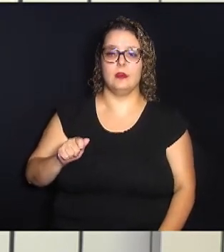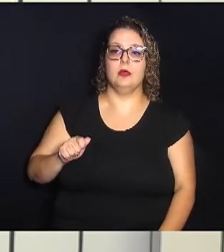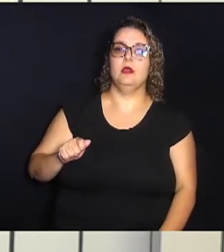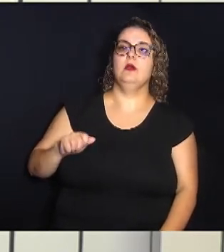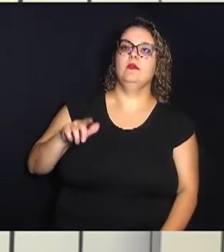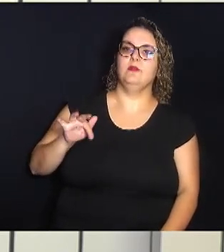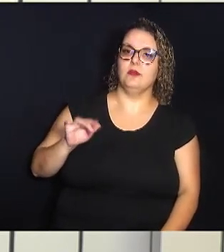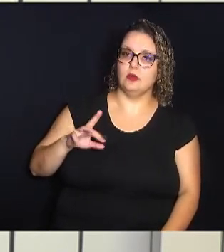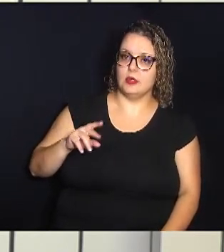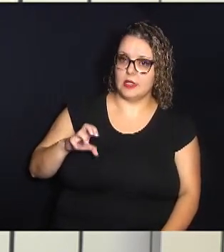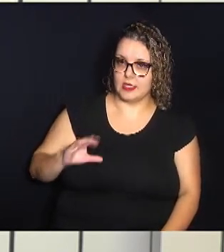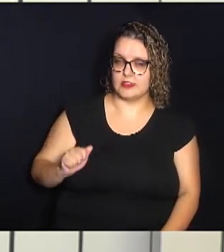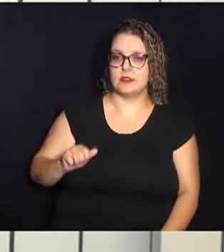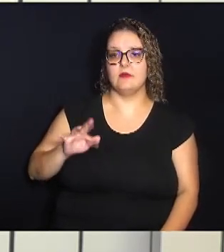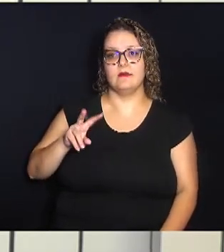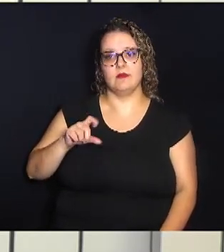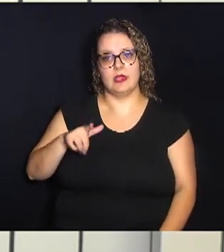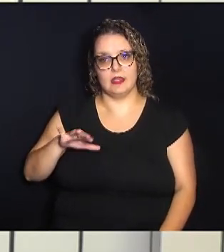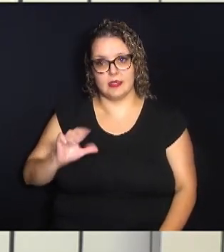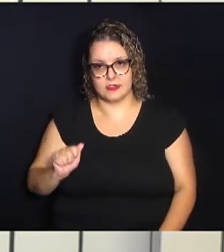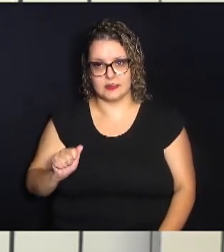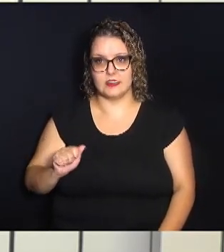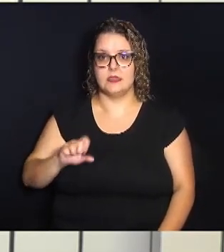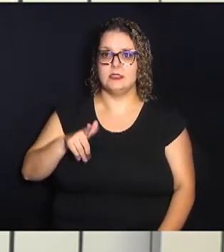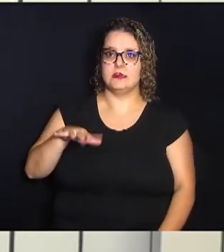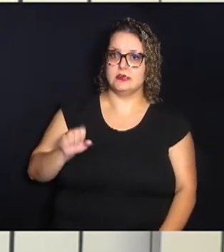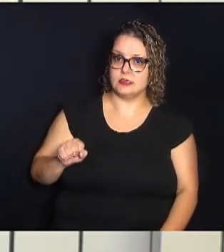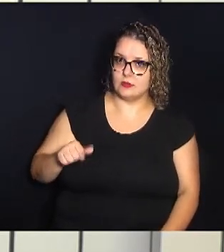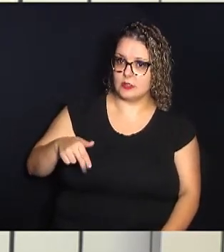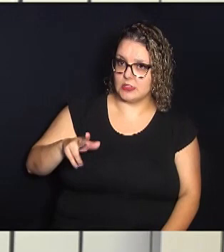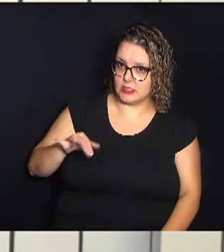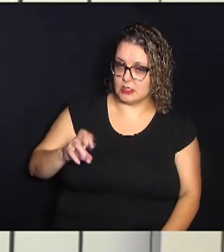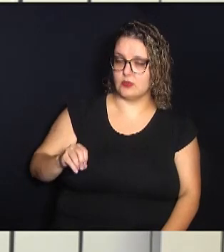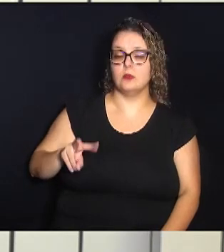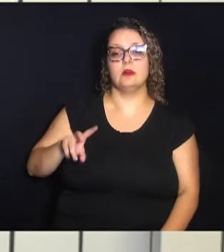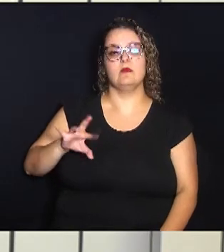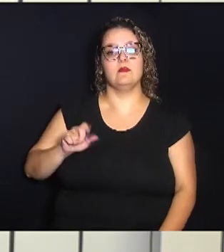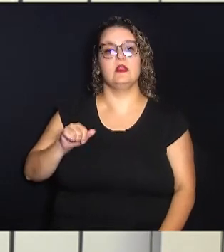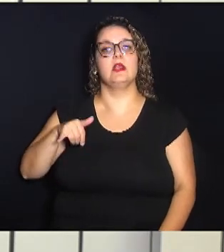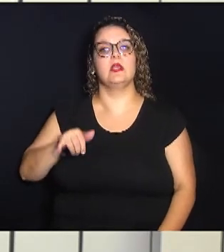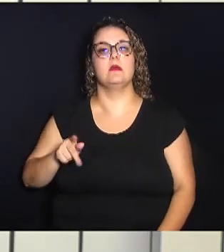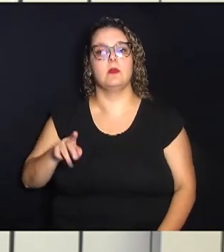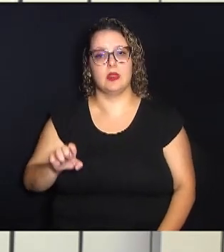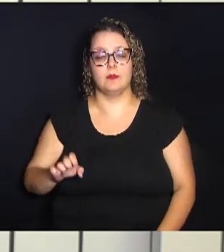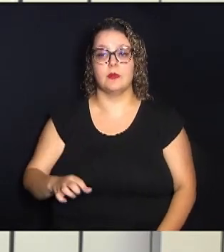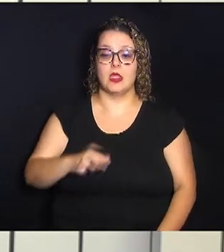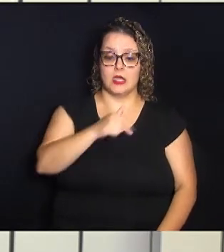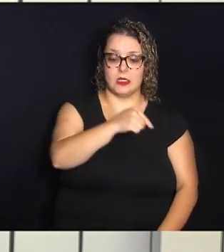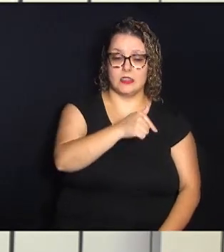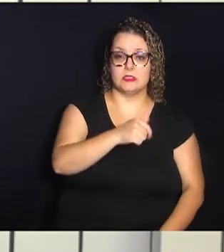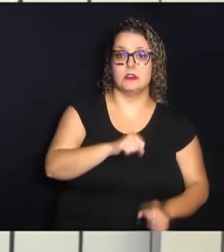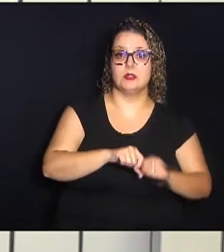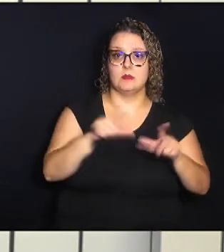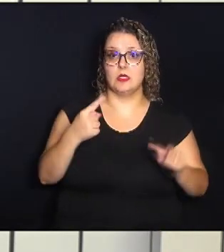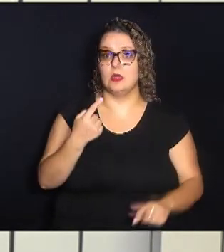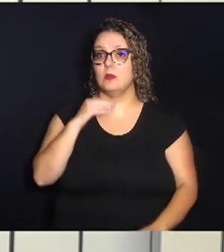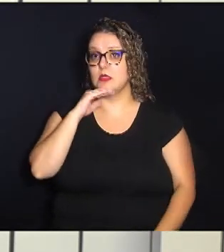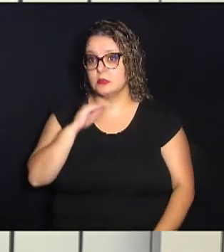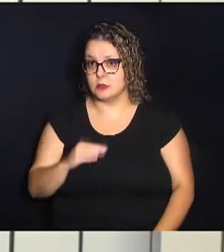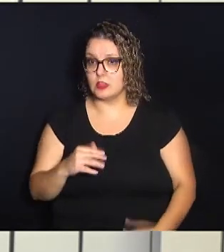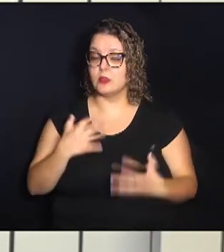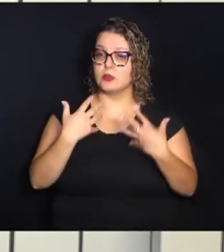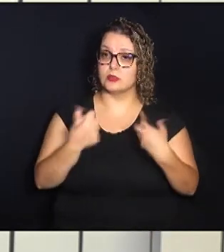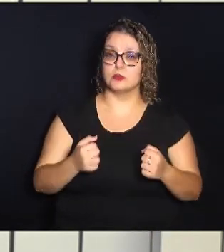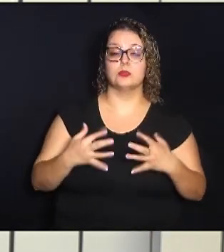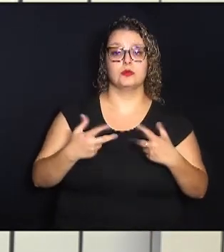Valença, São Quirino e Vila IP. Das 7 horas da manhã às 1 da tarde, as unidades vão receber